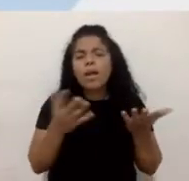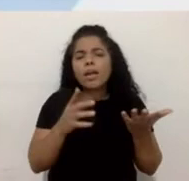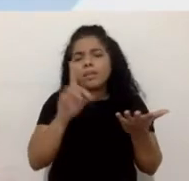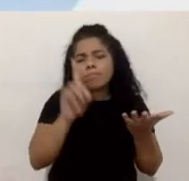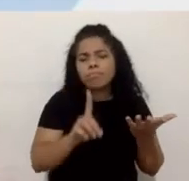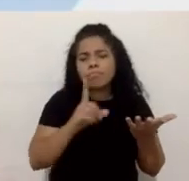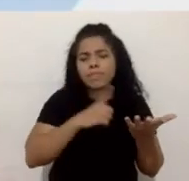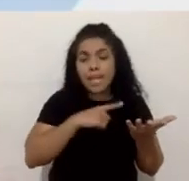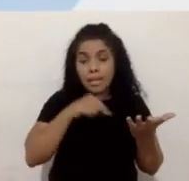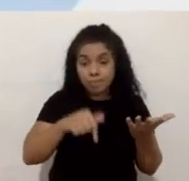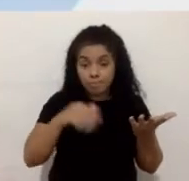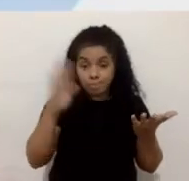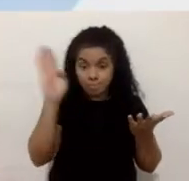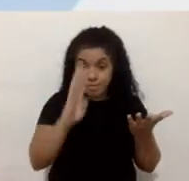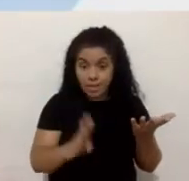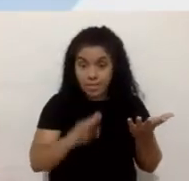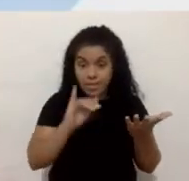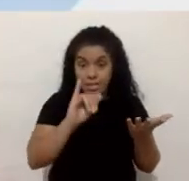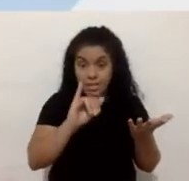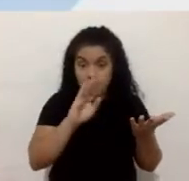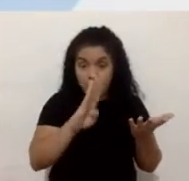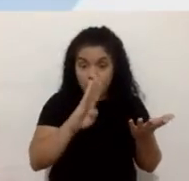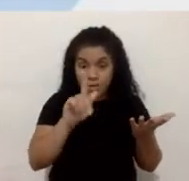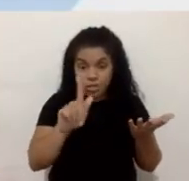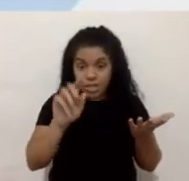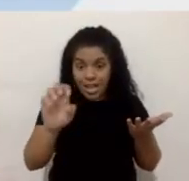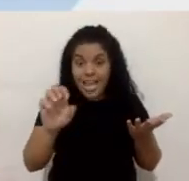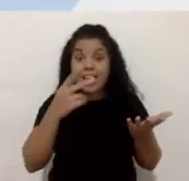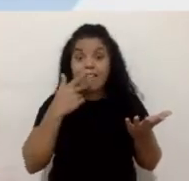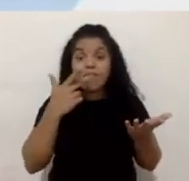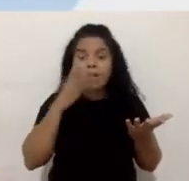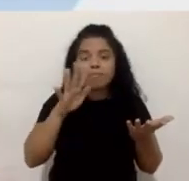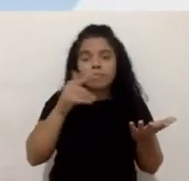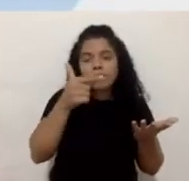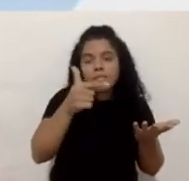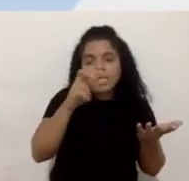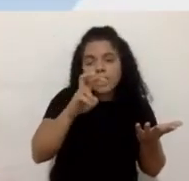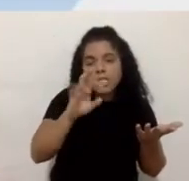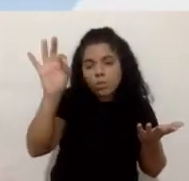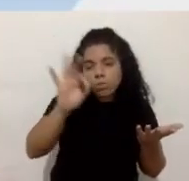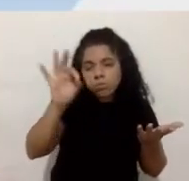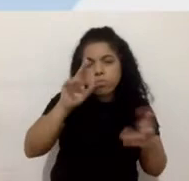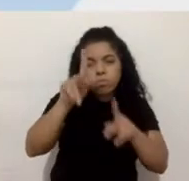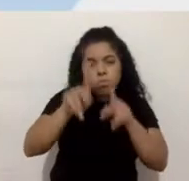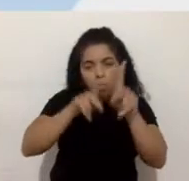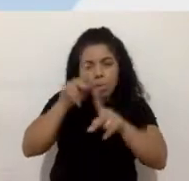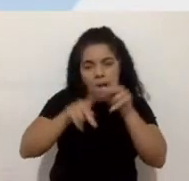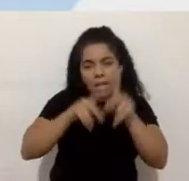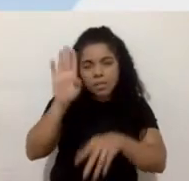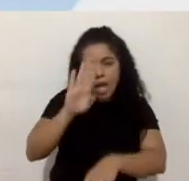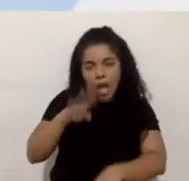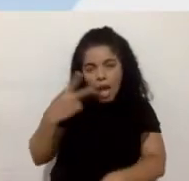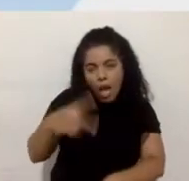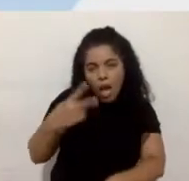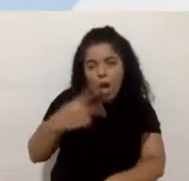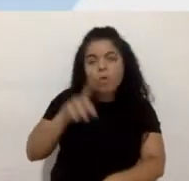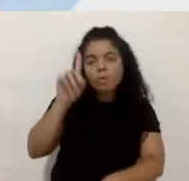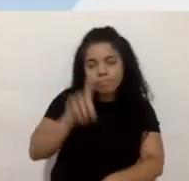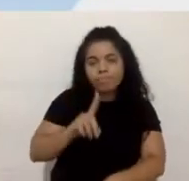Brasil, o IBGE estima que cerca de, mais ou menos, 25% da população brasileira tem algum tipo de deficiência.